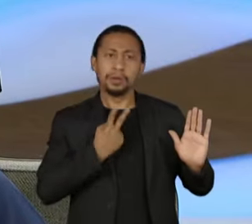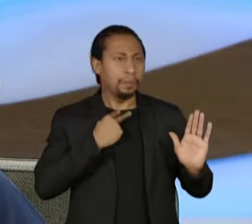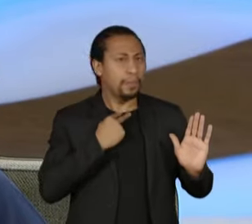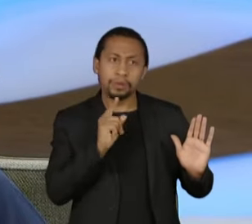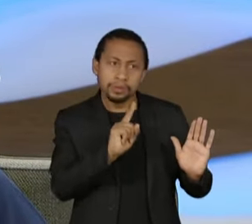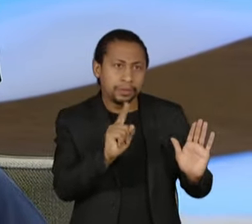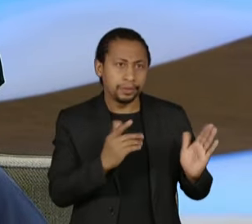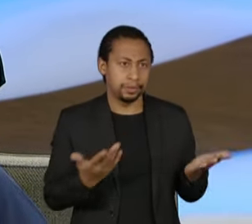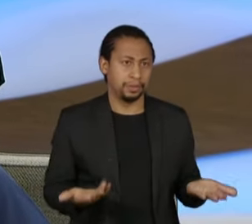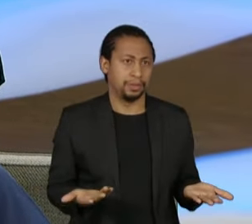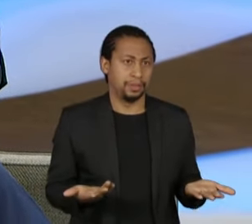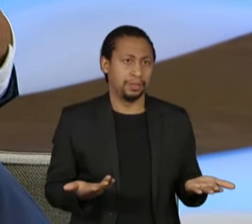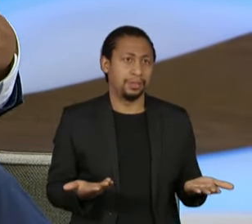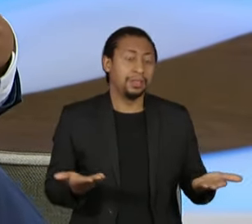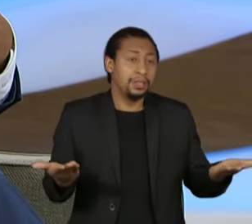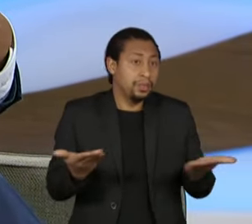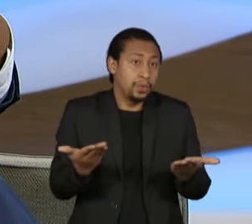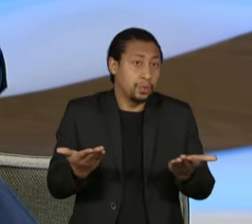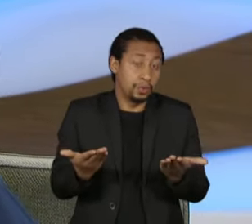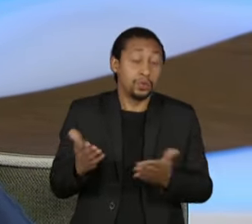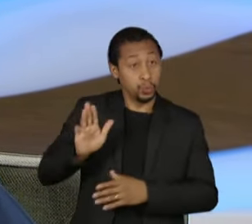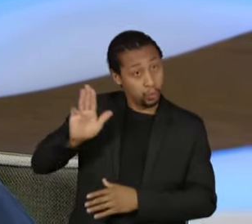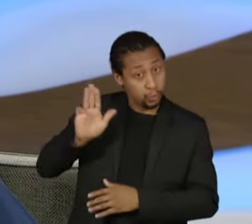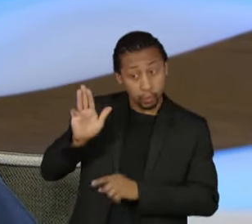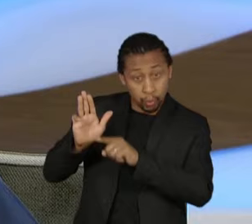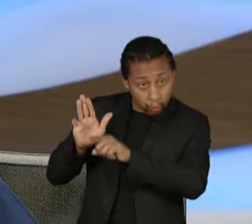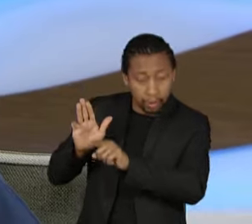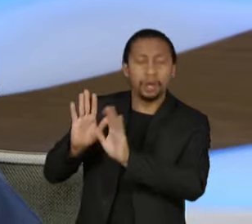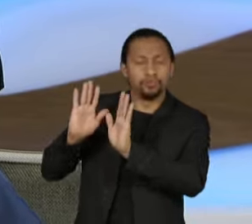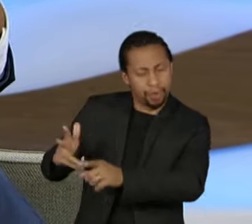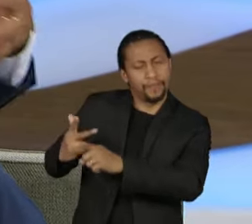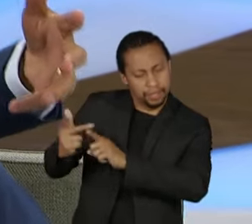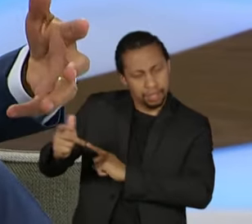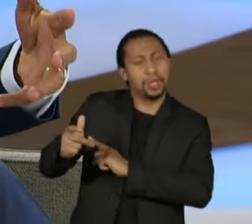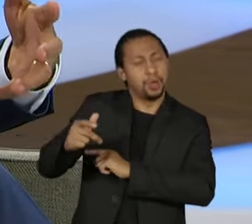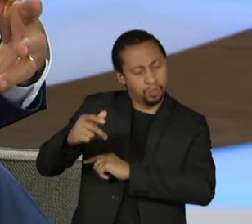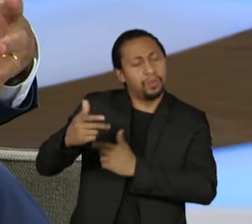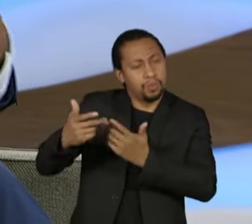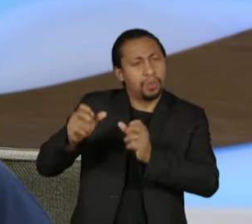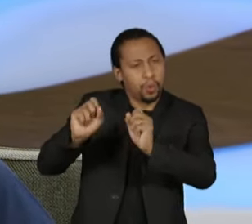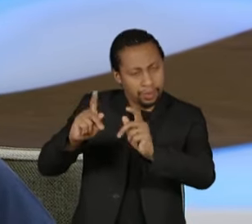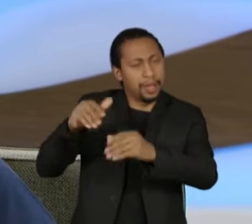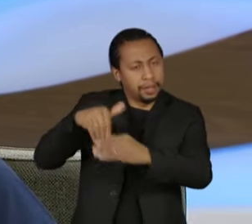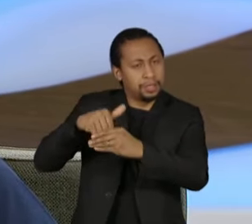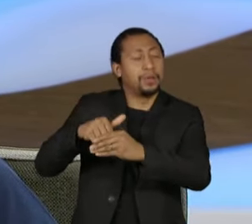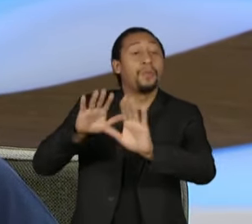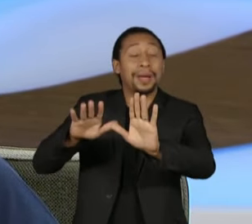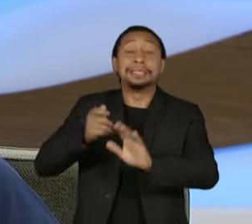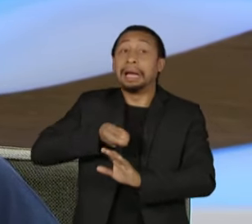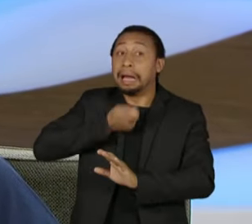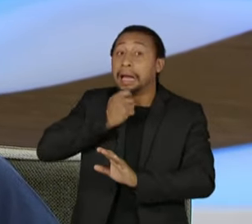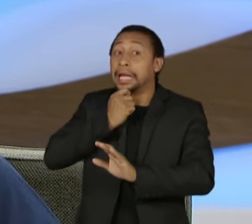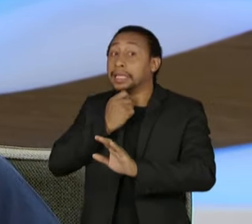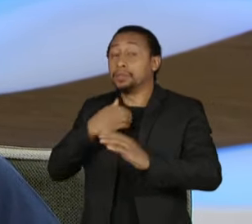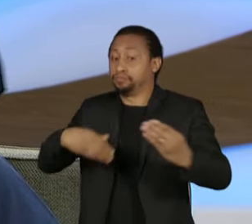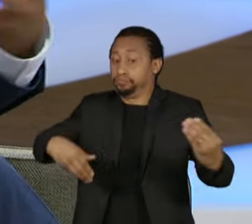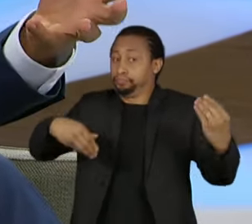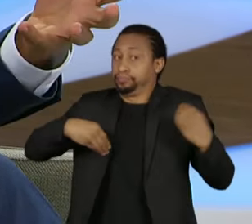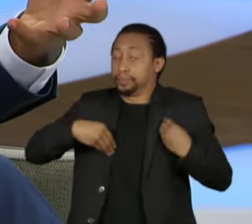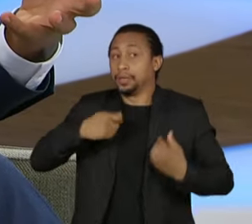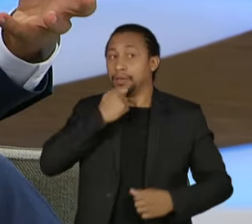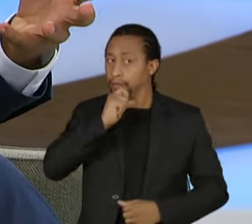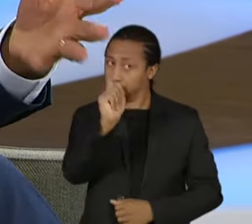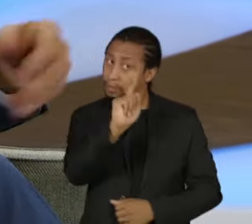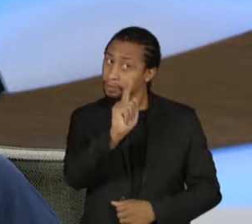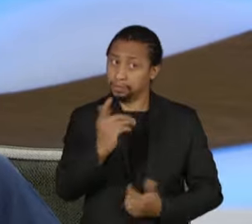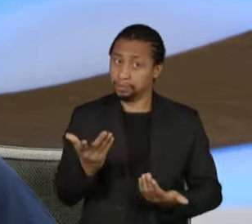hoje ele é uma pessoa física, eleita presidente, mas uma pessoa física. E ele, por